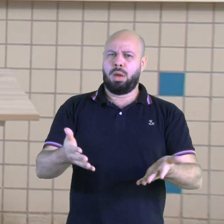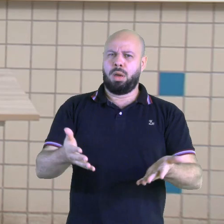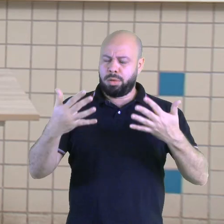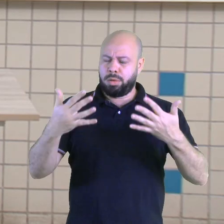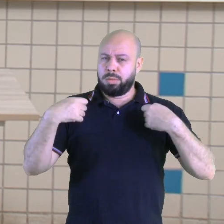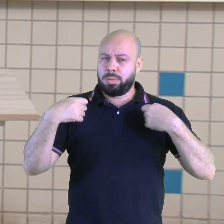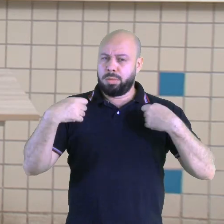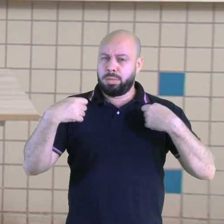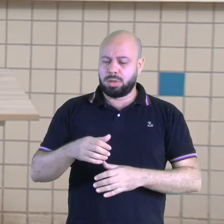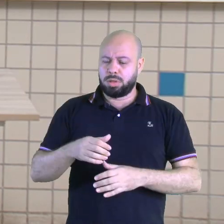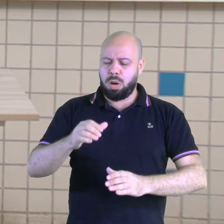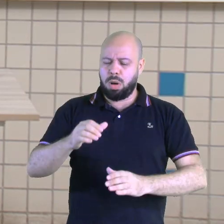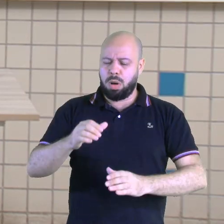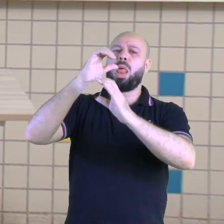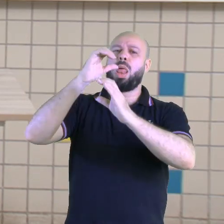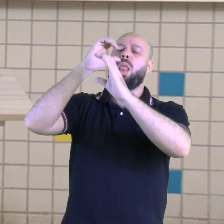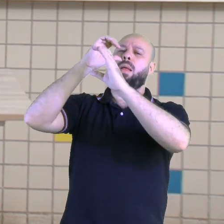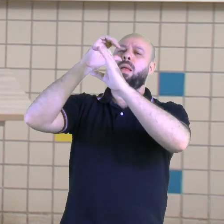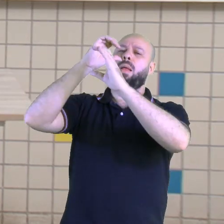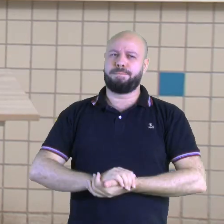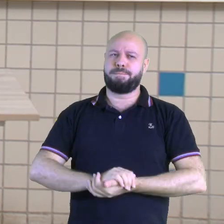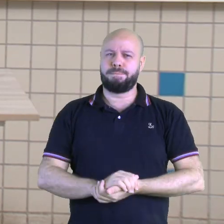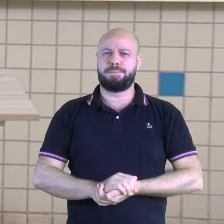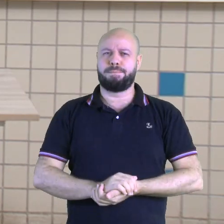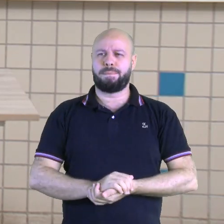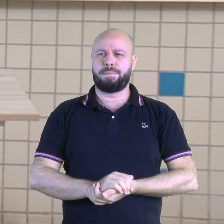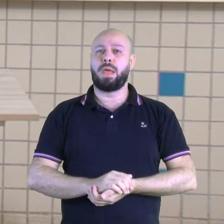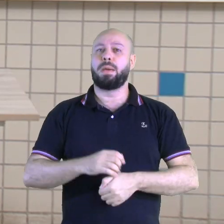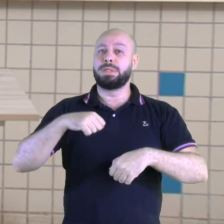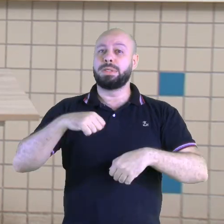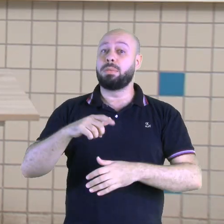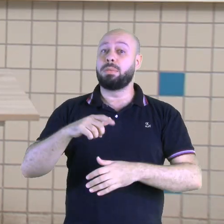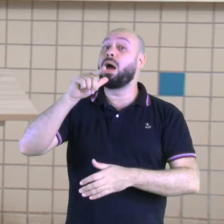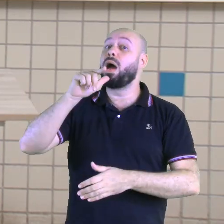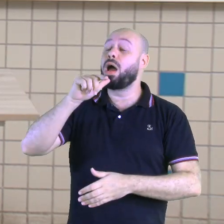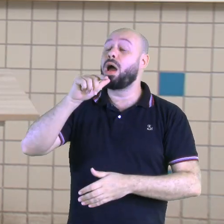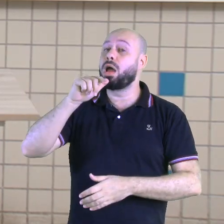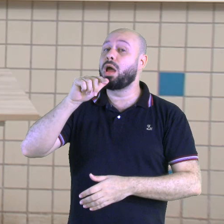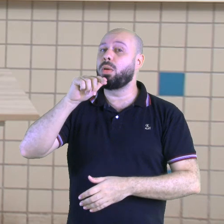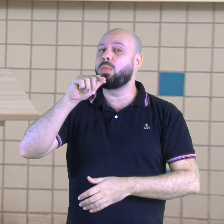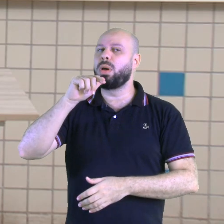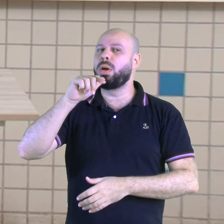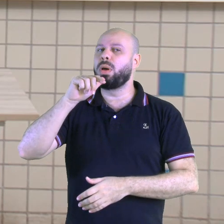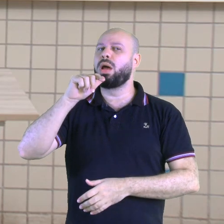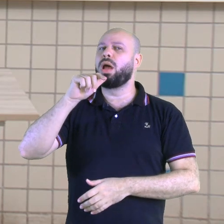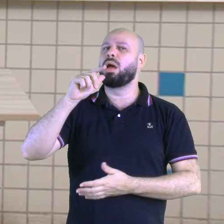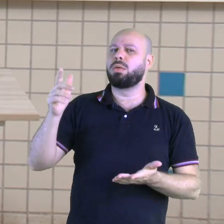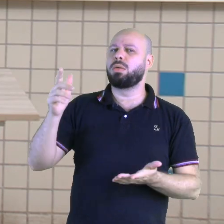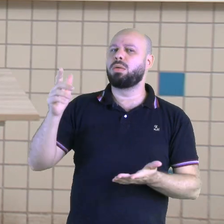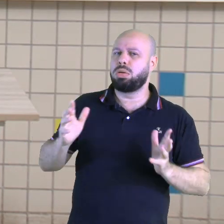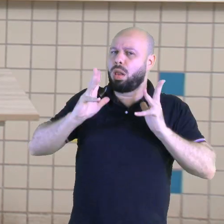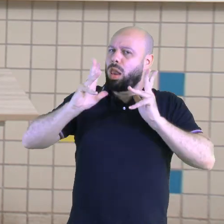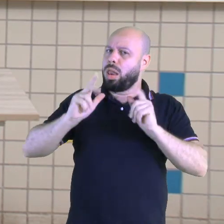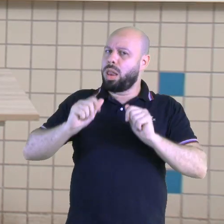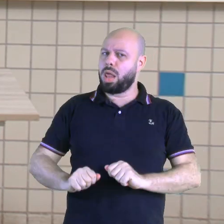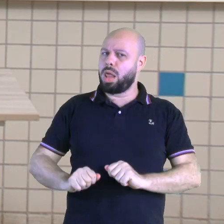bastante água. E só frisando que nós precisamos ter água o quê? Saudável, não é mesmo? Então,